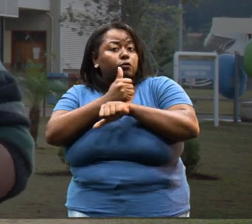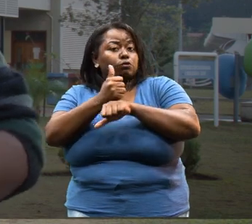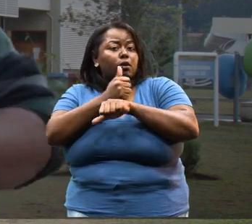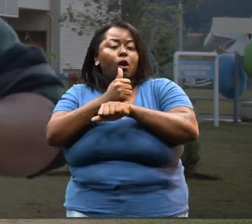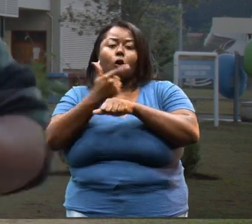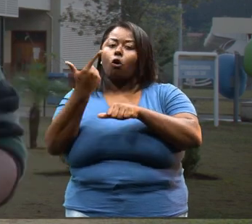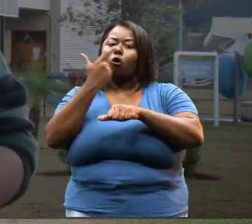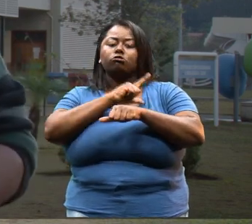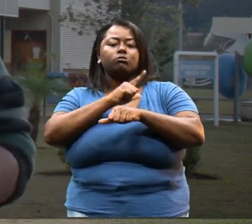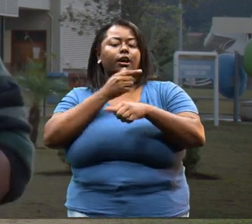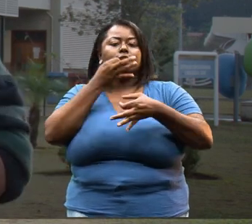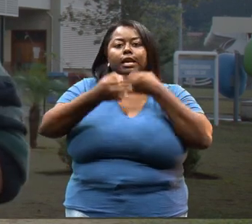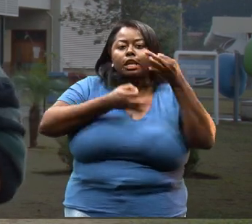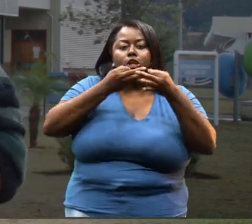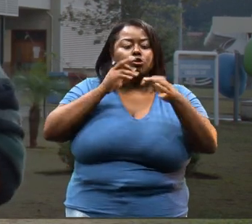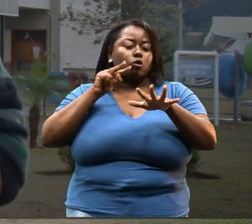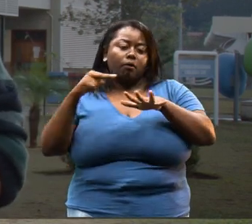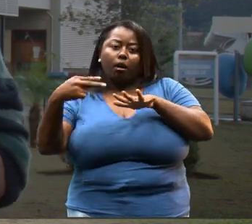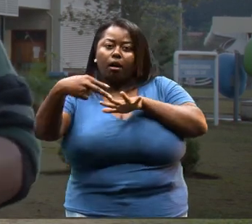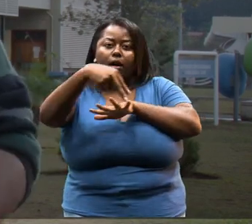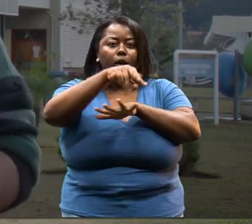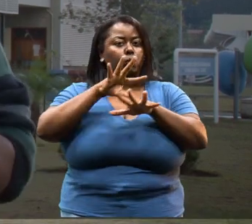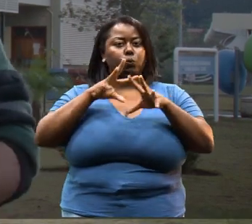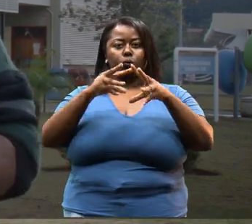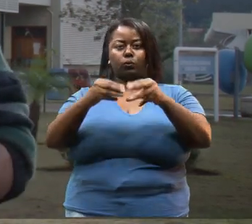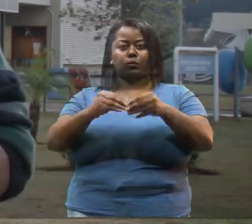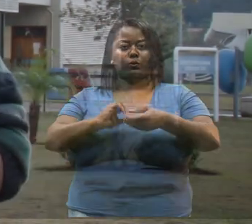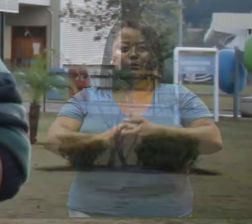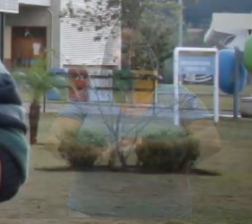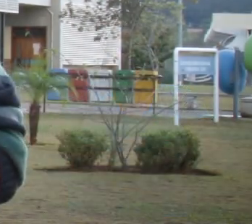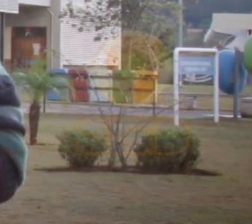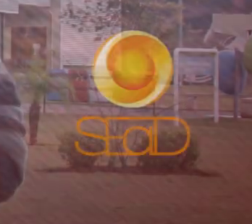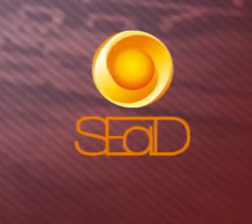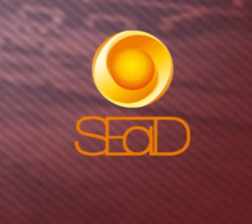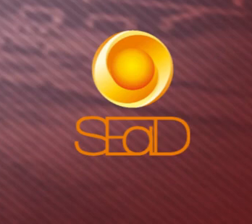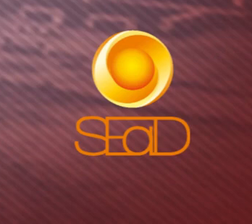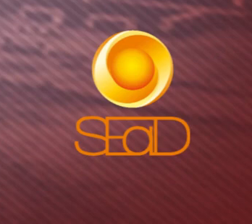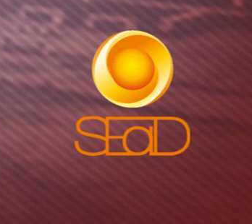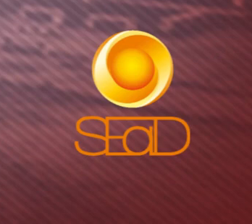fazendo com que o profissional desenvolva esse senso crítico da área.